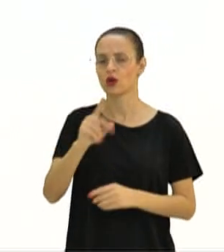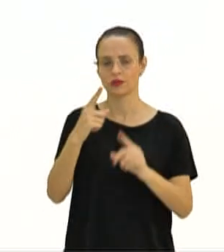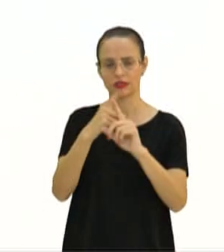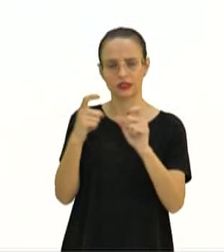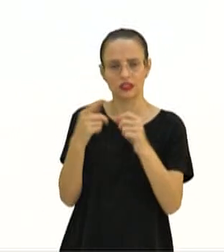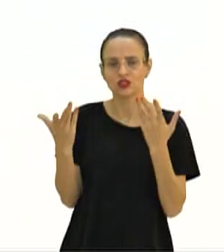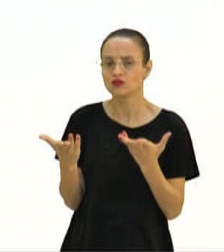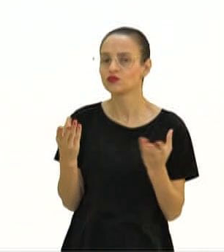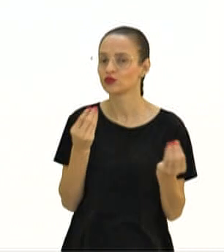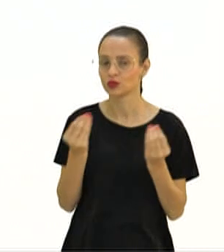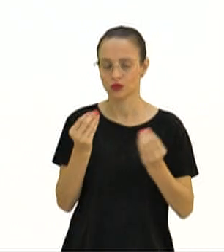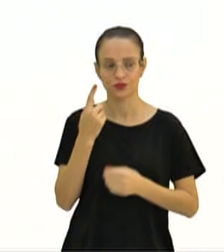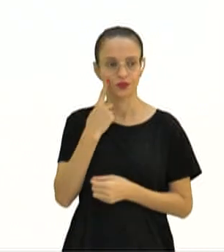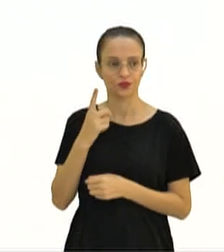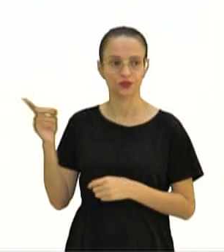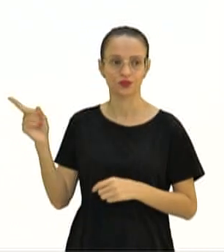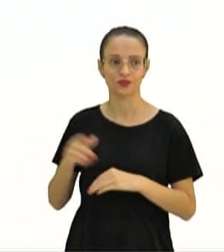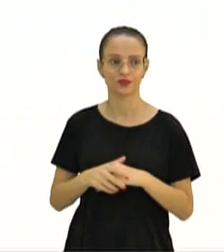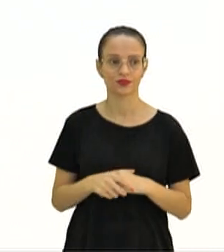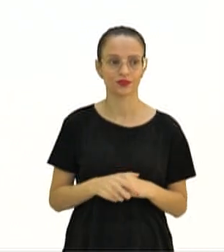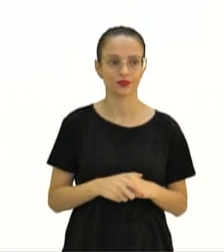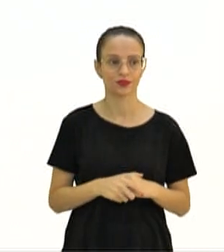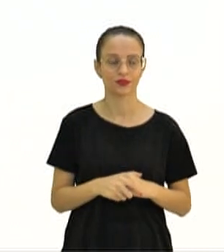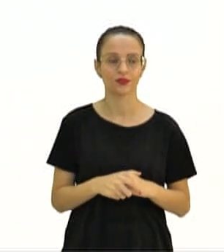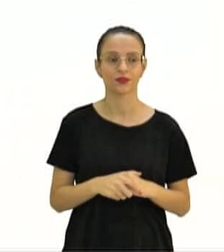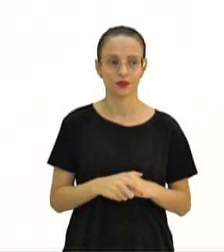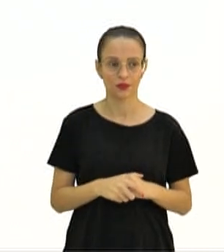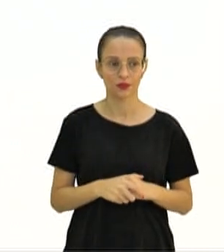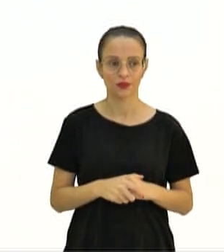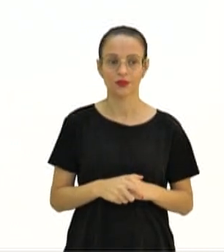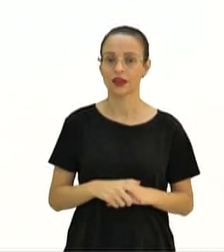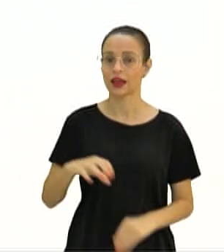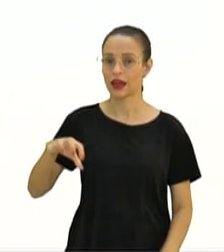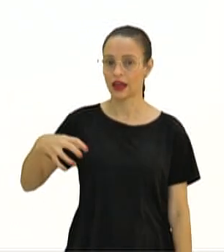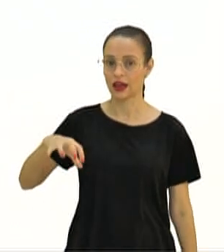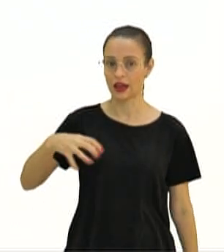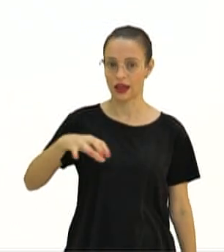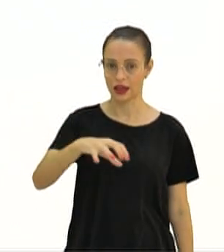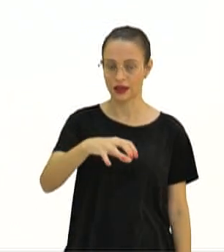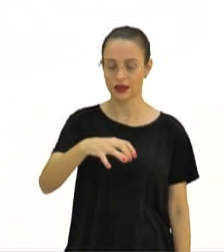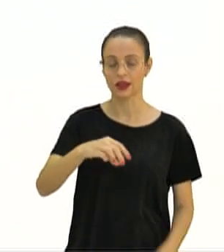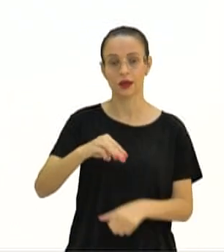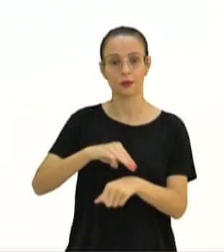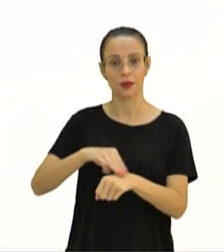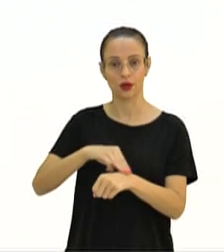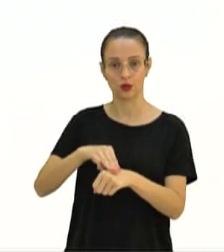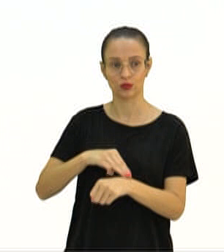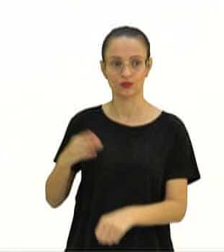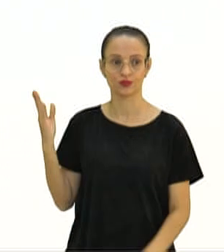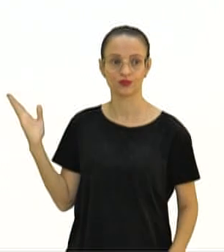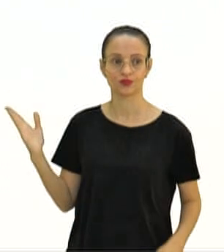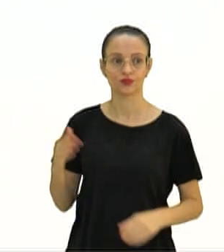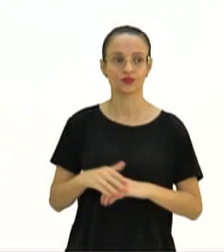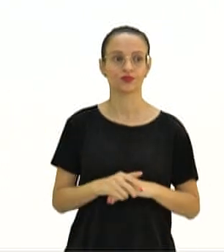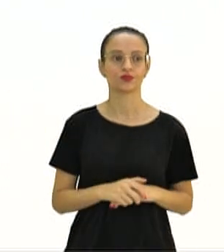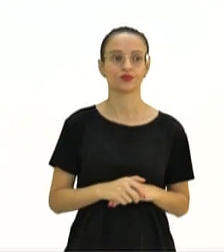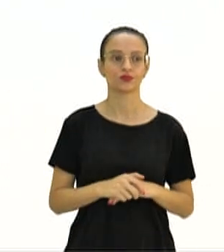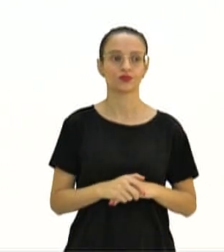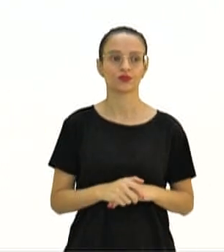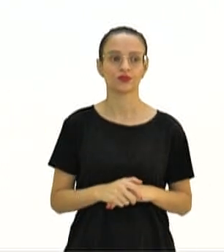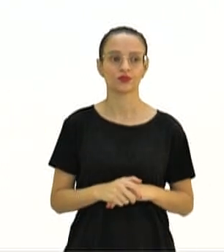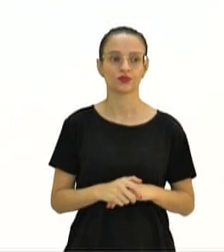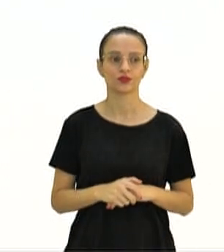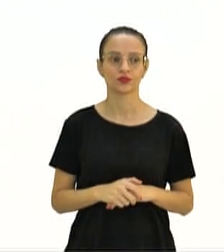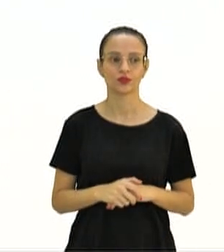Acompanhem aqui comigo no slide. Eu trouxe aqui para vocês a aranha marrom, a Loxocellis intermédia. Que aqui eu tenho